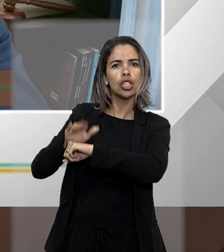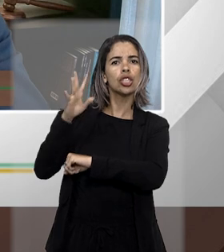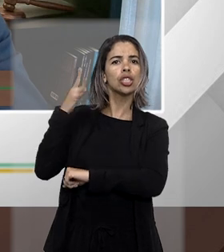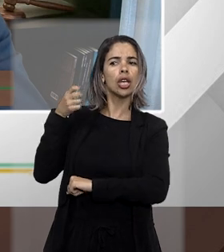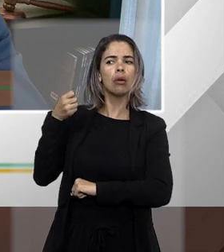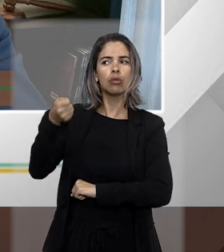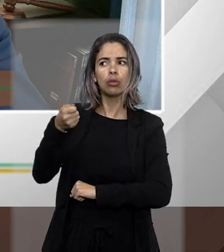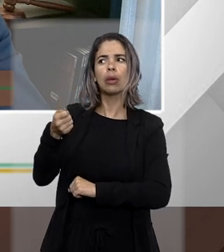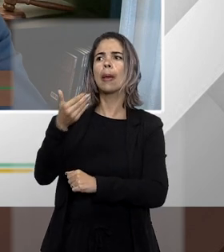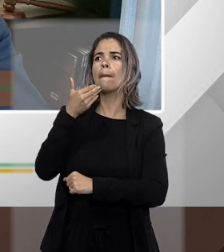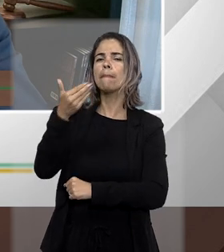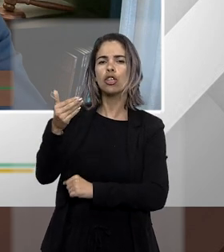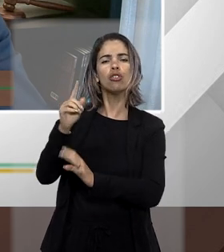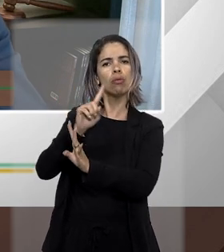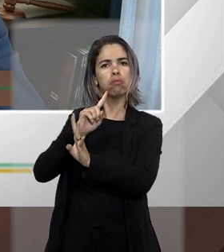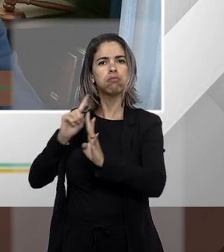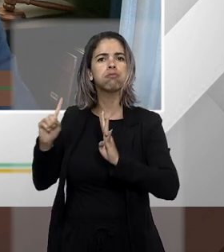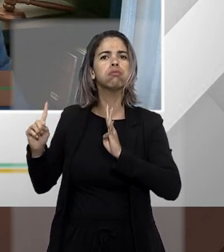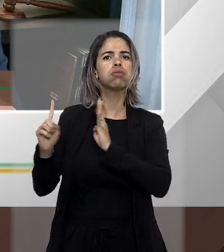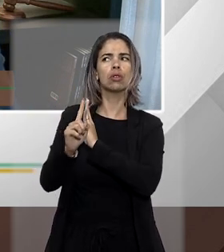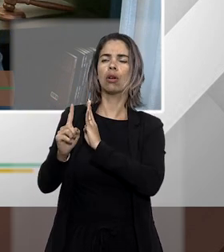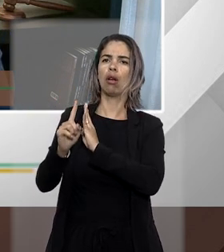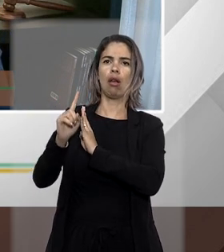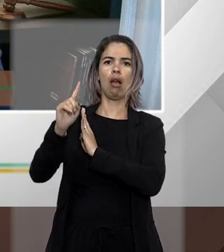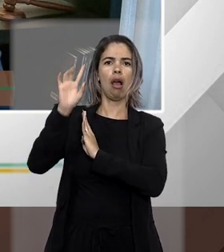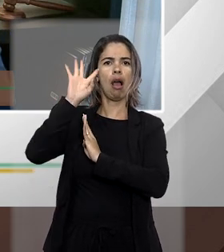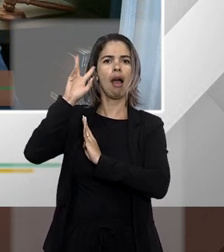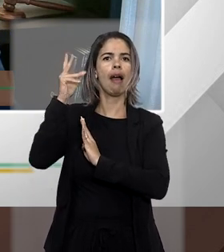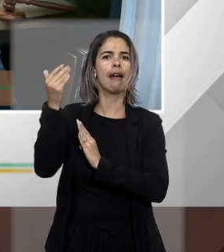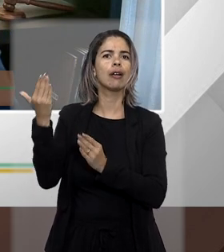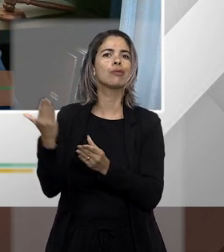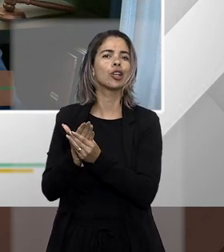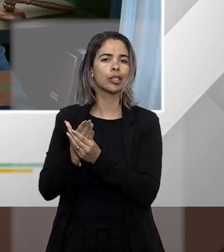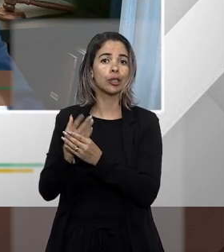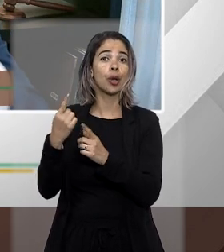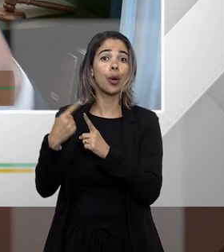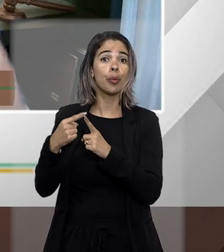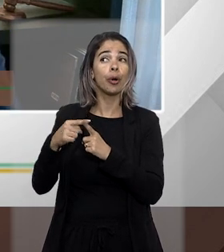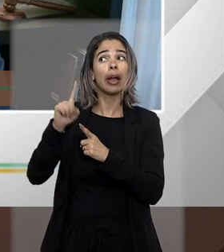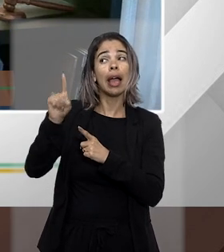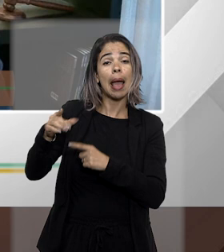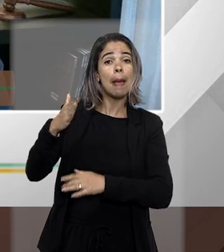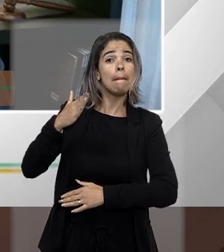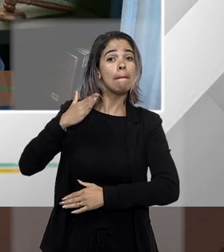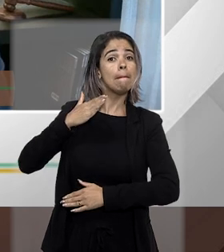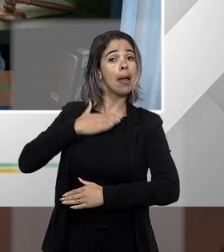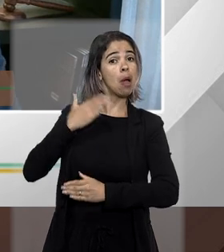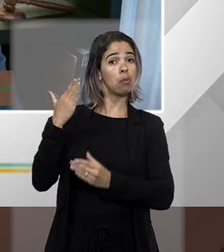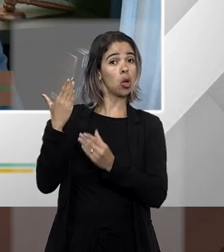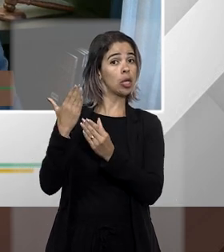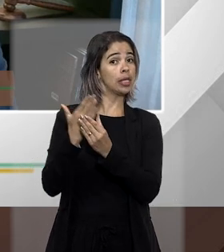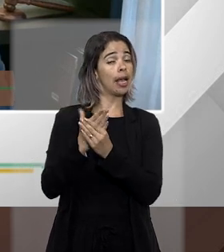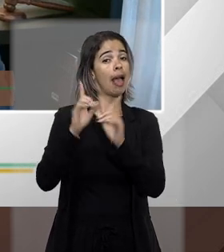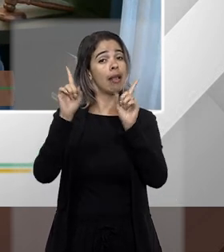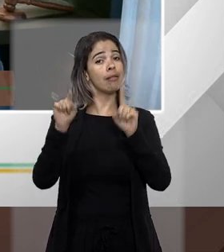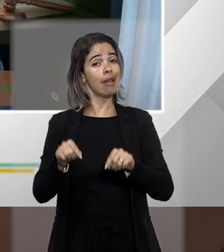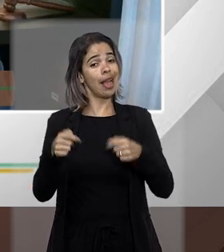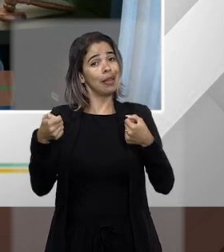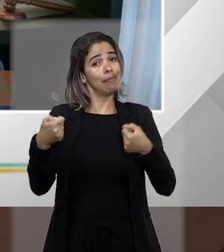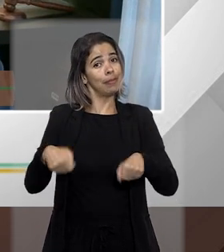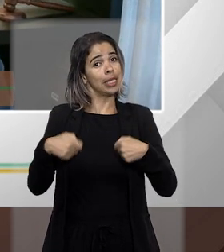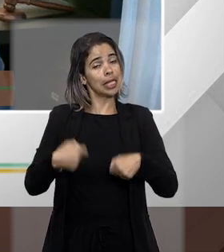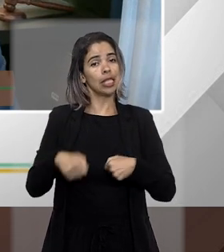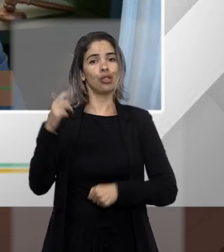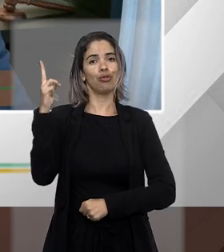dela porque não é apenas uma prioridade porque olha o meu situação do meu caso exige uma urgência não é uma prioridade como o